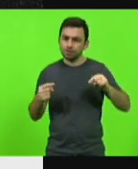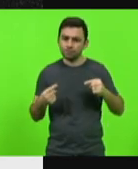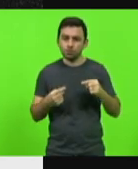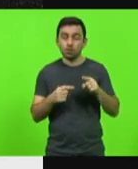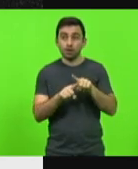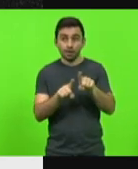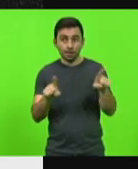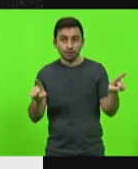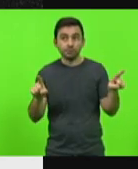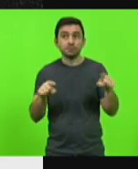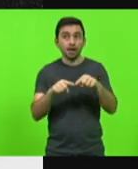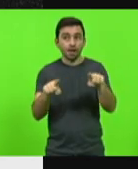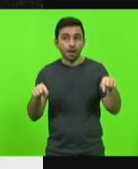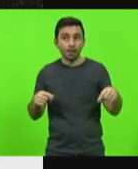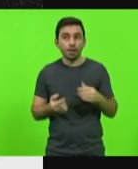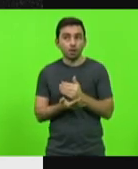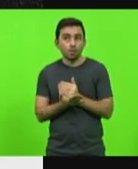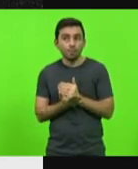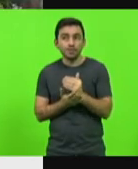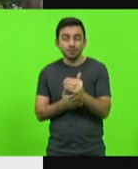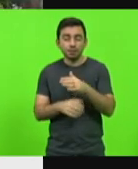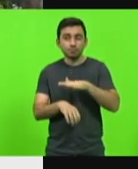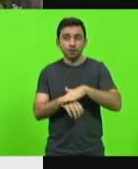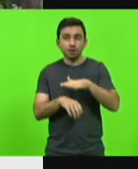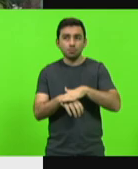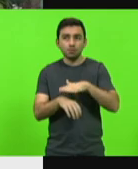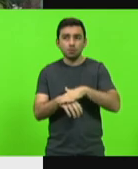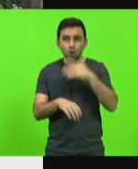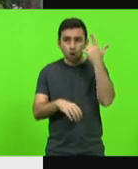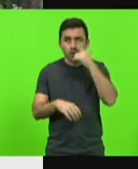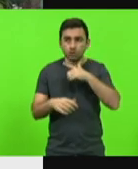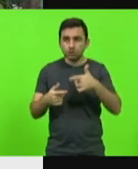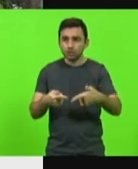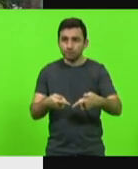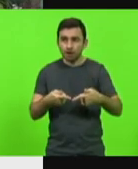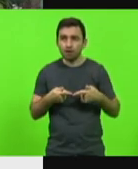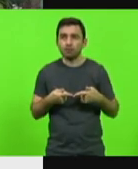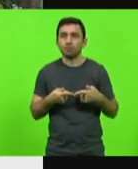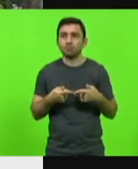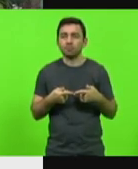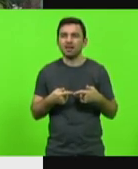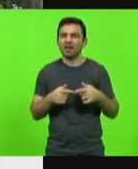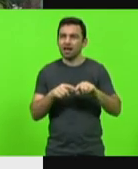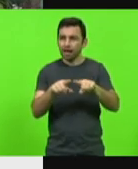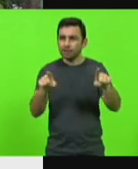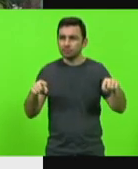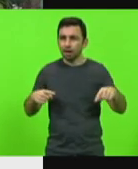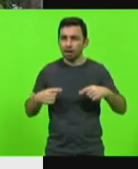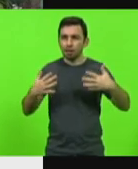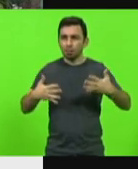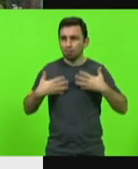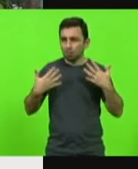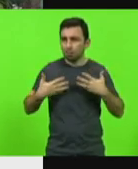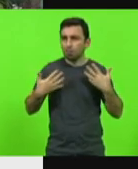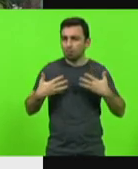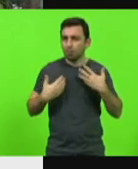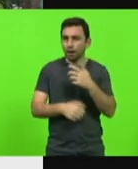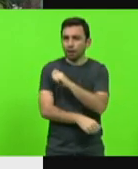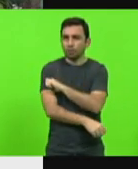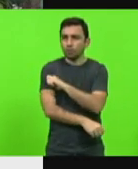turma toda a começar ações para receber o certificado. A turma se empolgou e